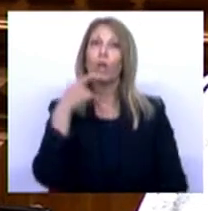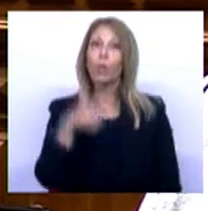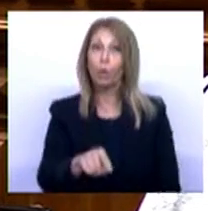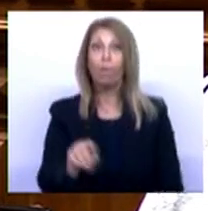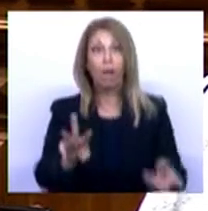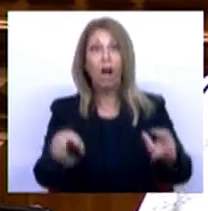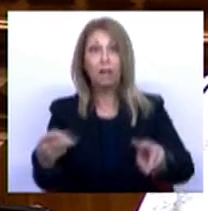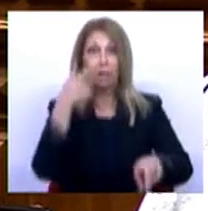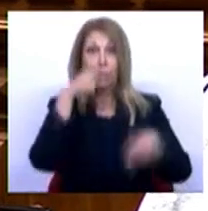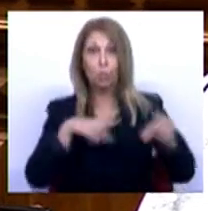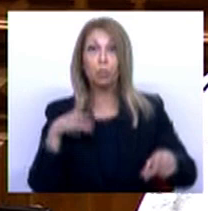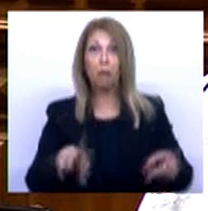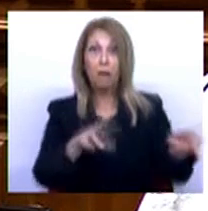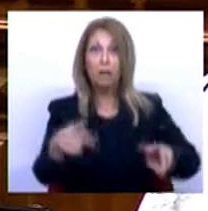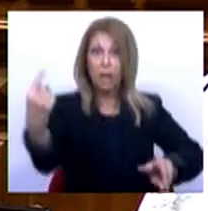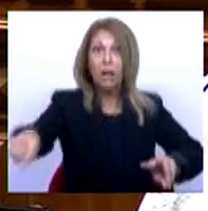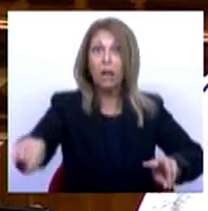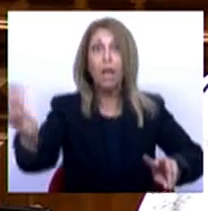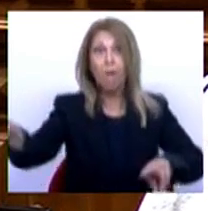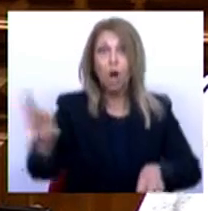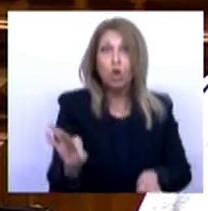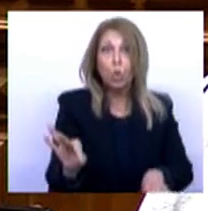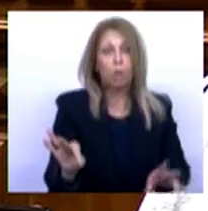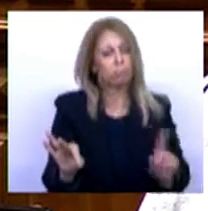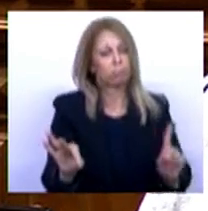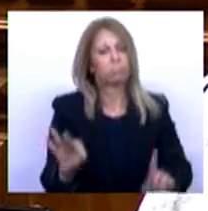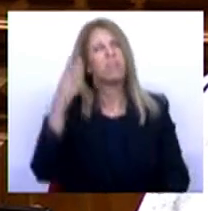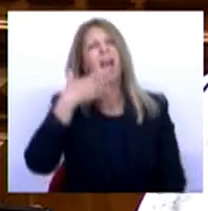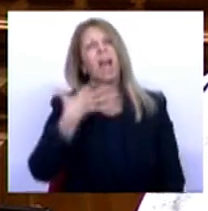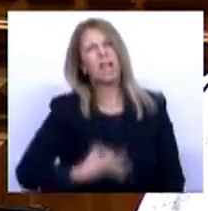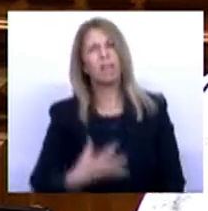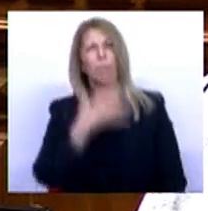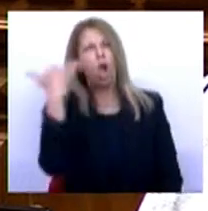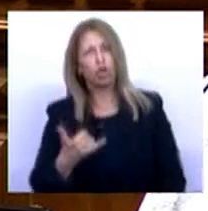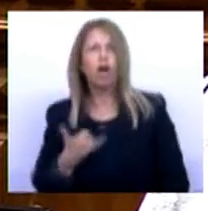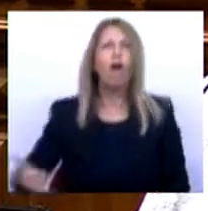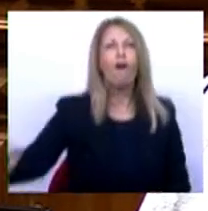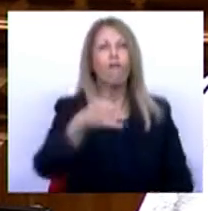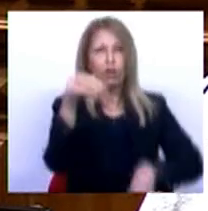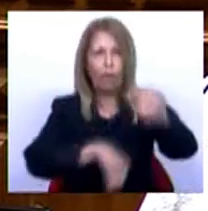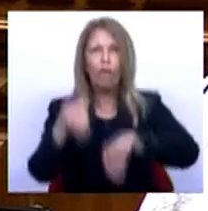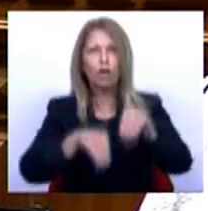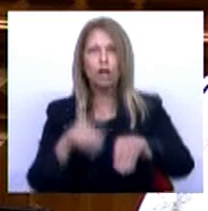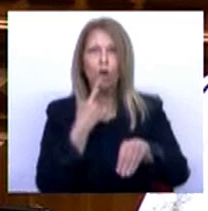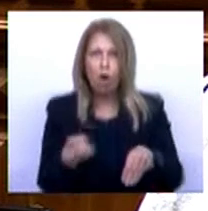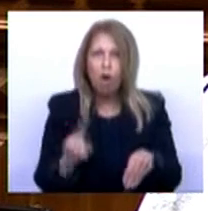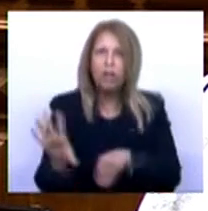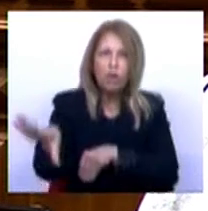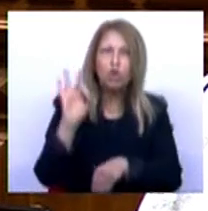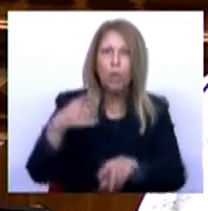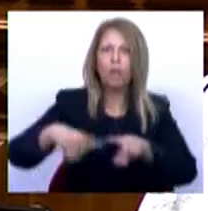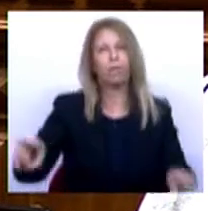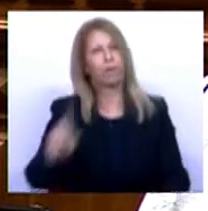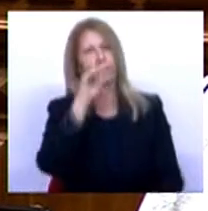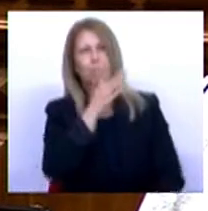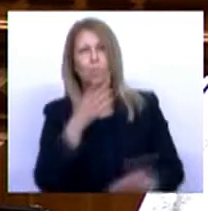escolheram. E acreditamos que também não vão escolher numa segunda volta. A confiança que depositaram em nós